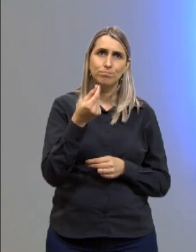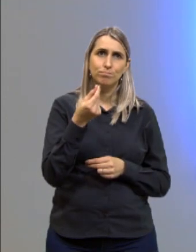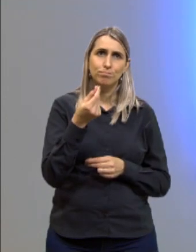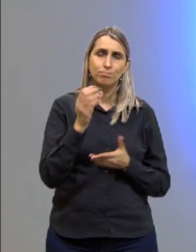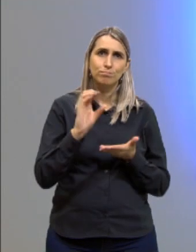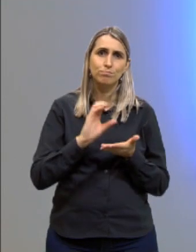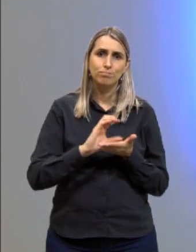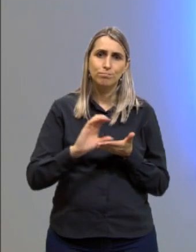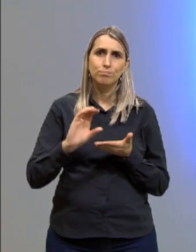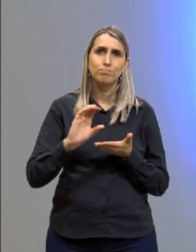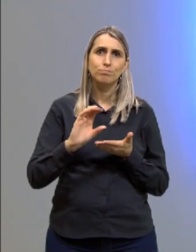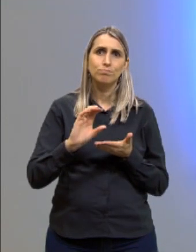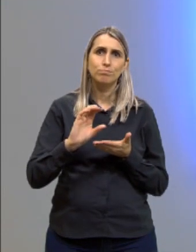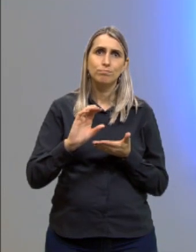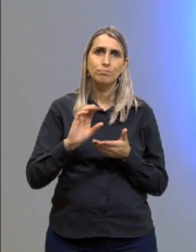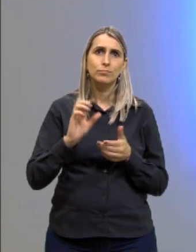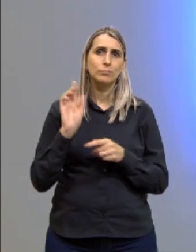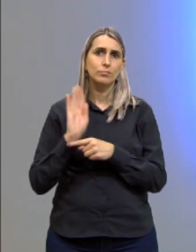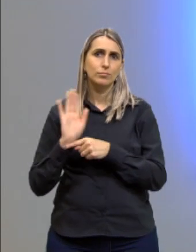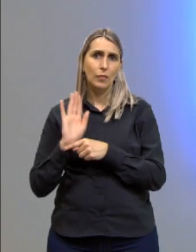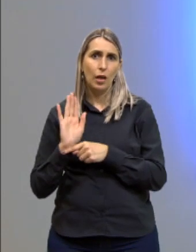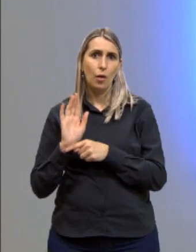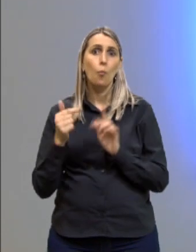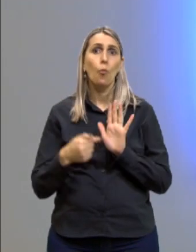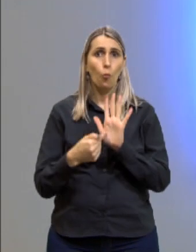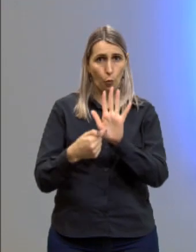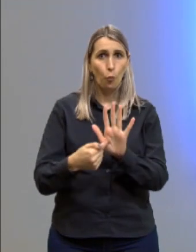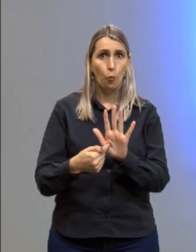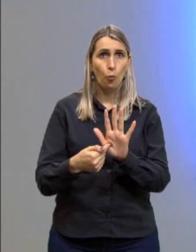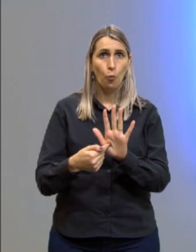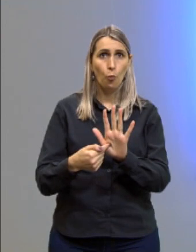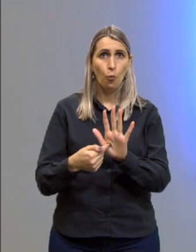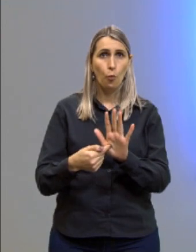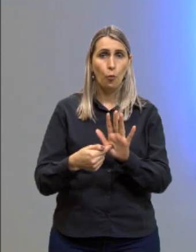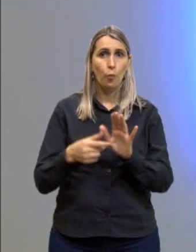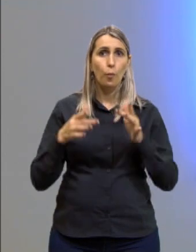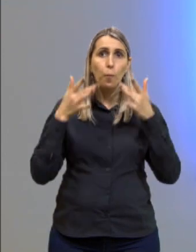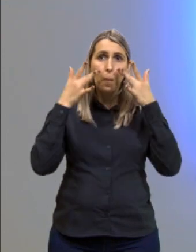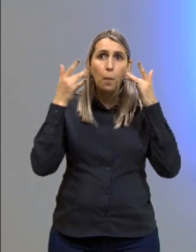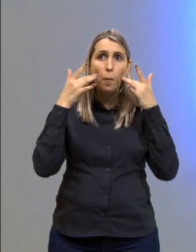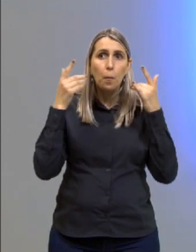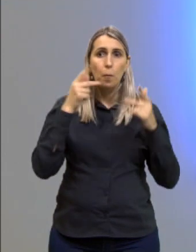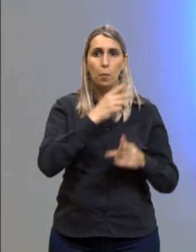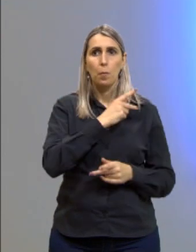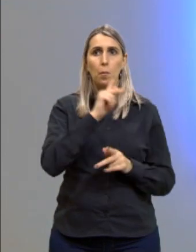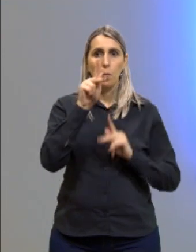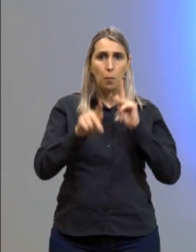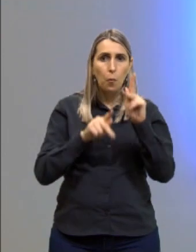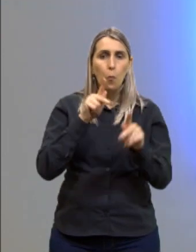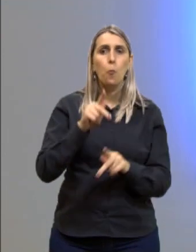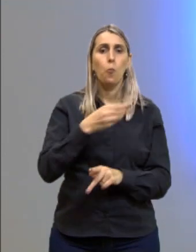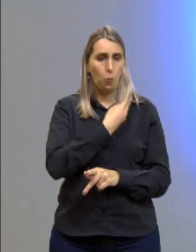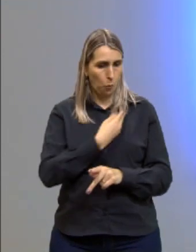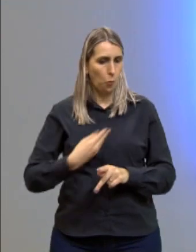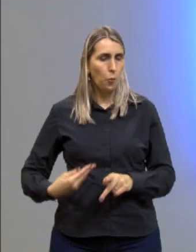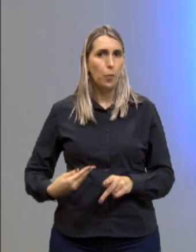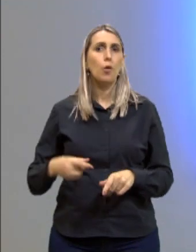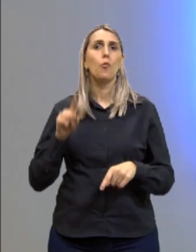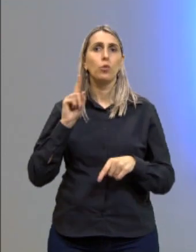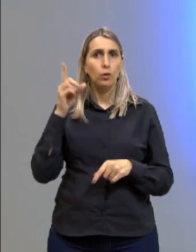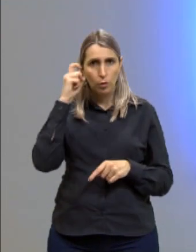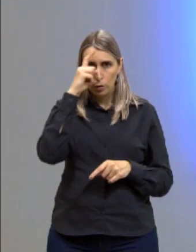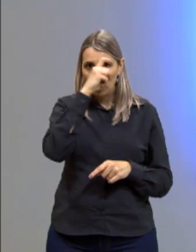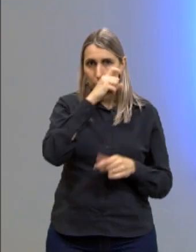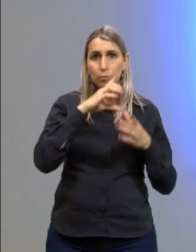destinados a exibições em teatros populares é um fator que dificulta